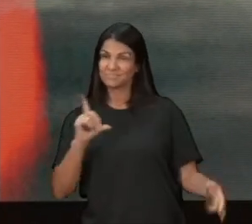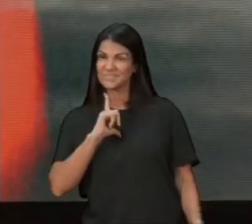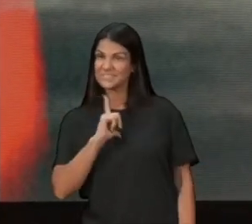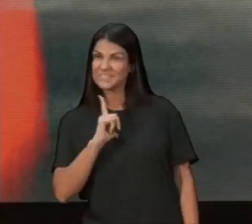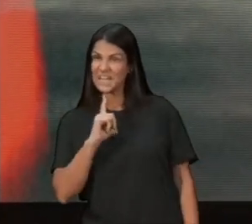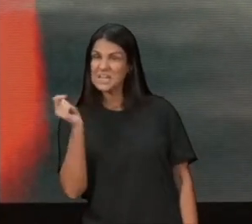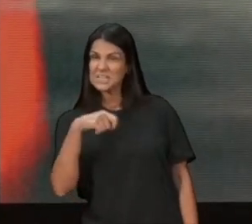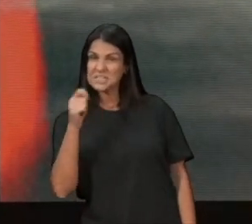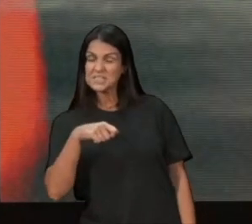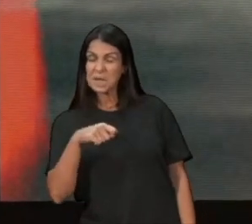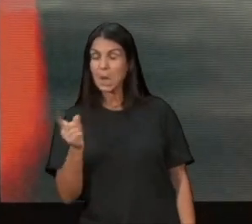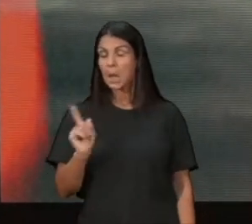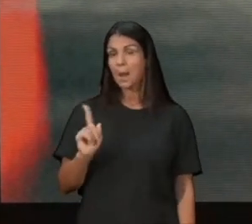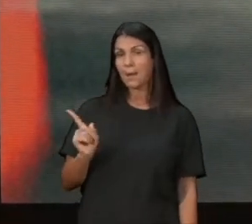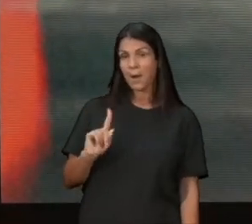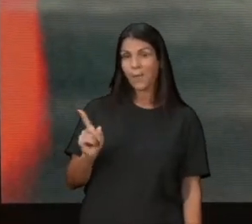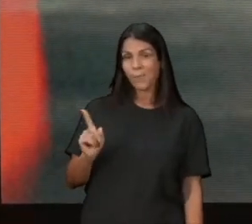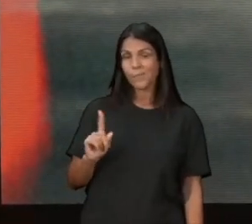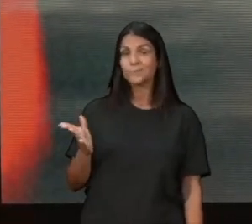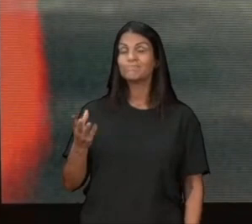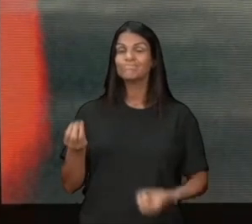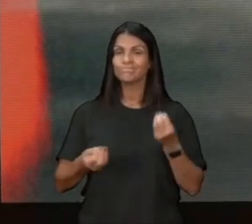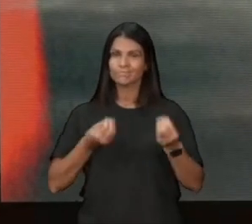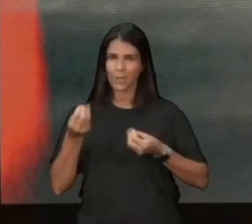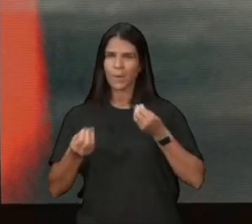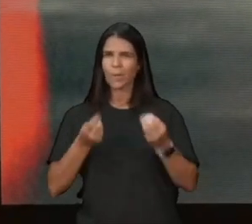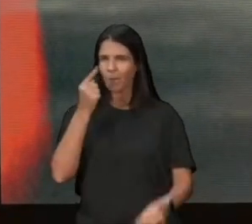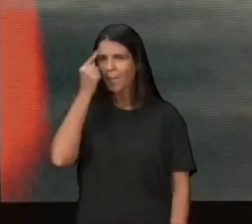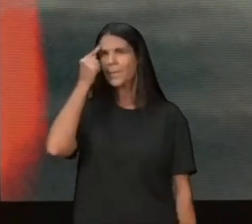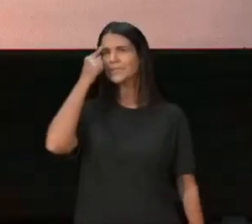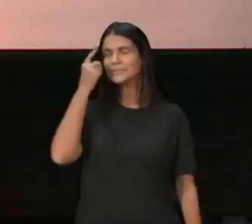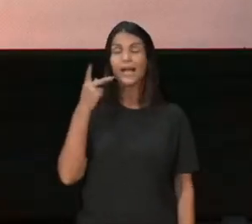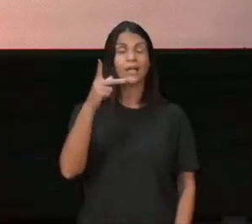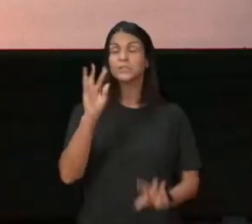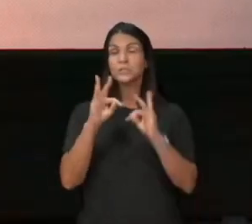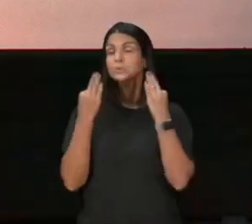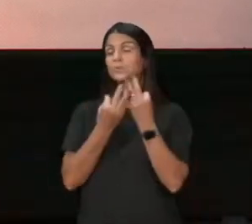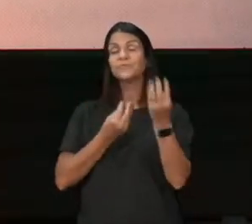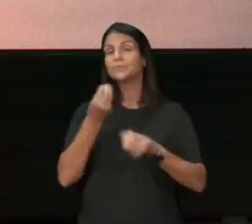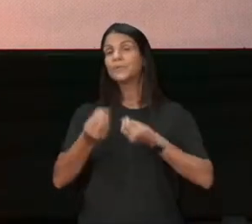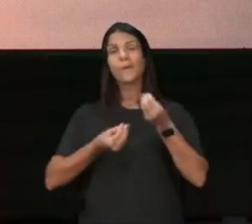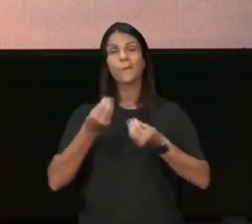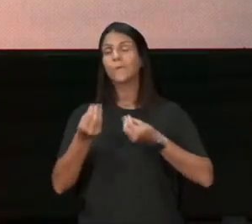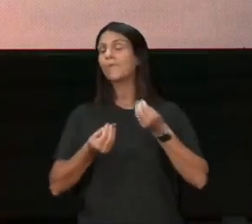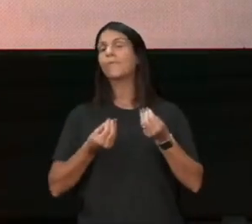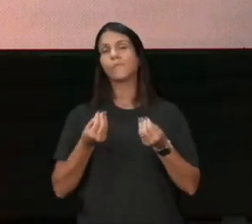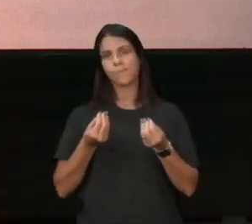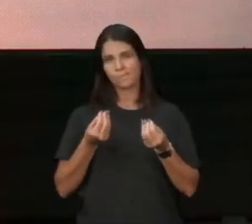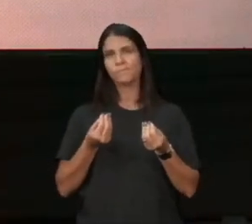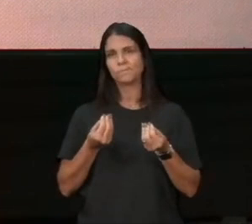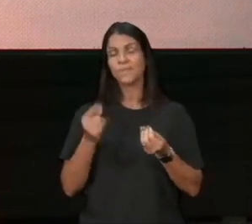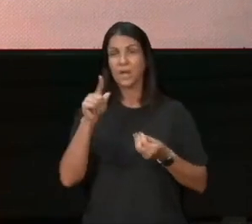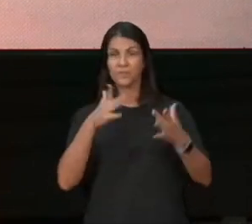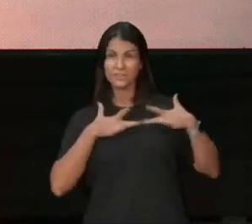teu marido, tua esposa, teus filhos, teus empregados, o porteiro do teu prédio,